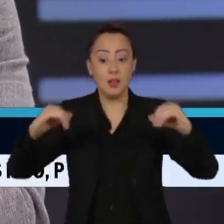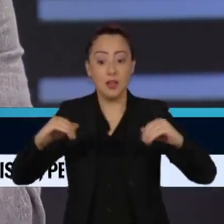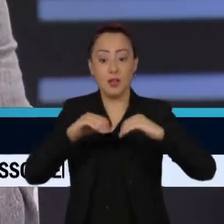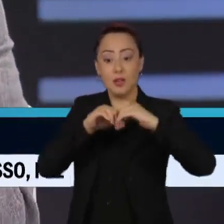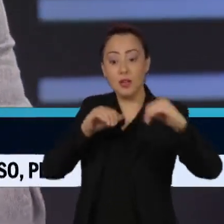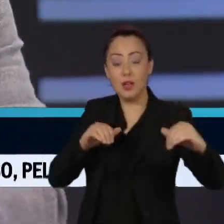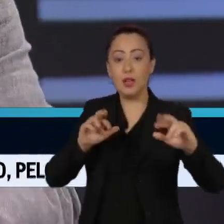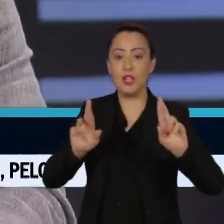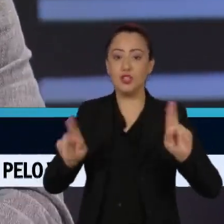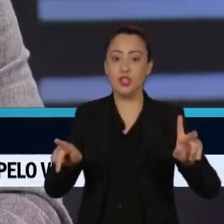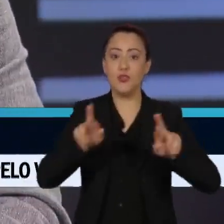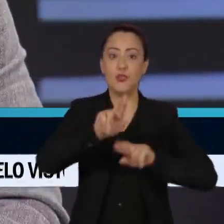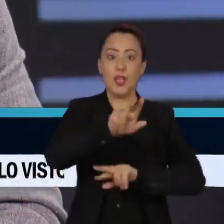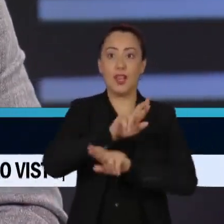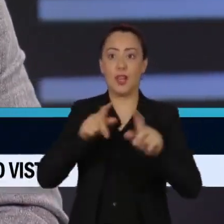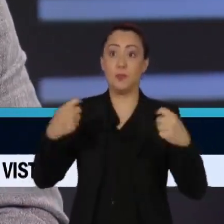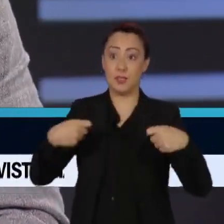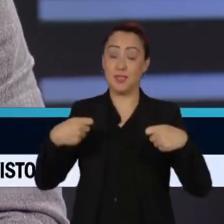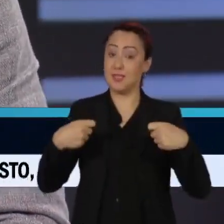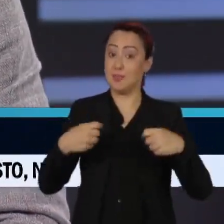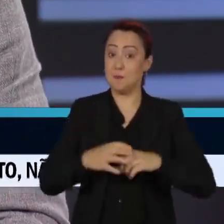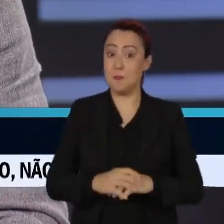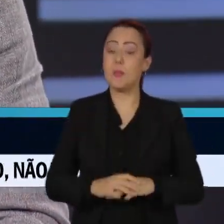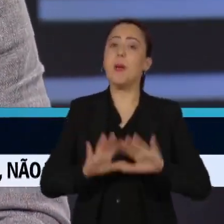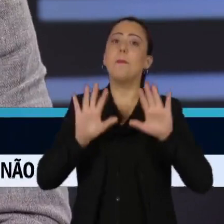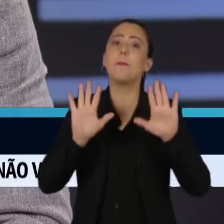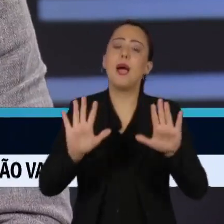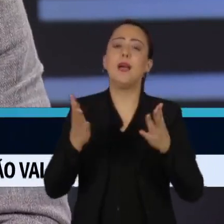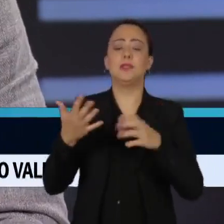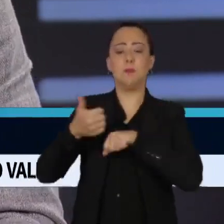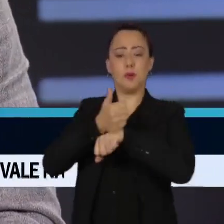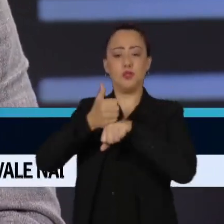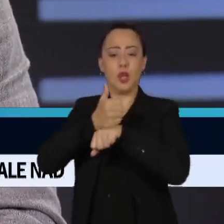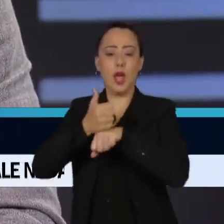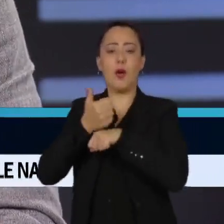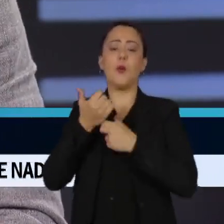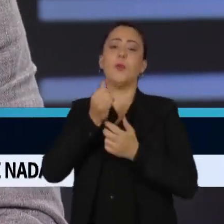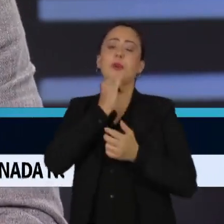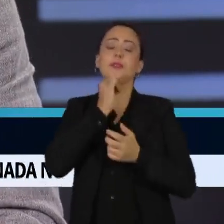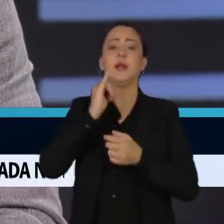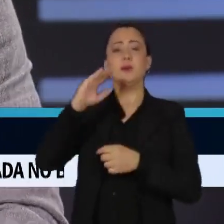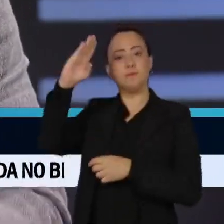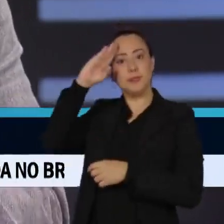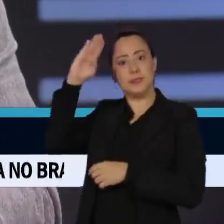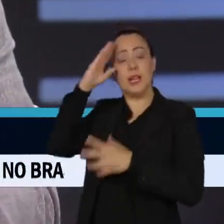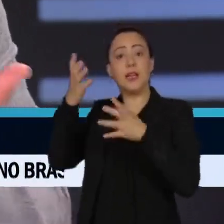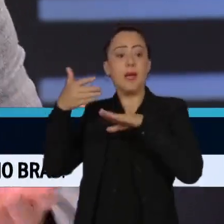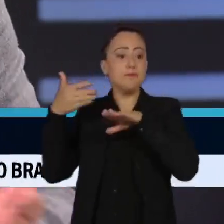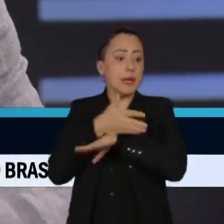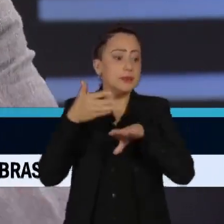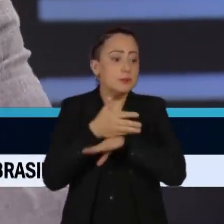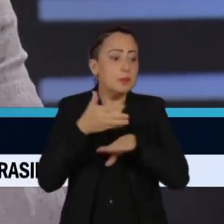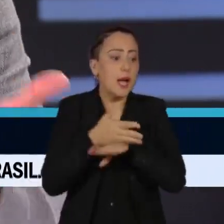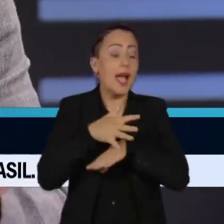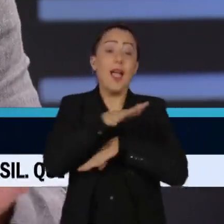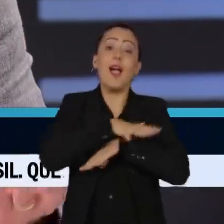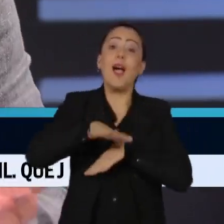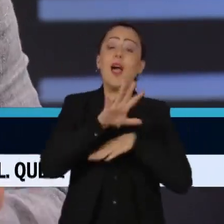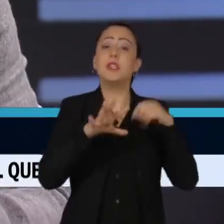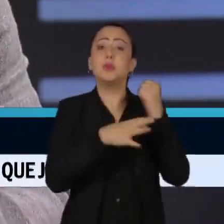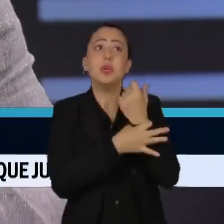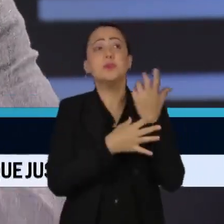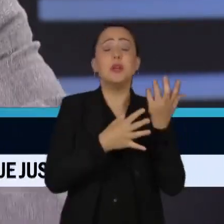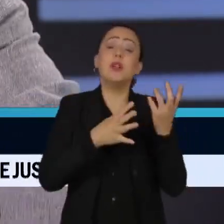mistura. Agora, profissionais, militares, na reserva, que queiram participar da política, é um fato